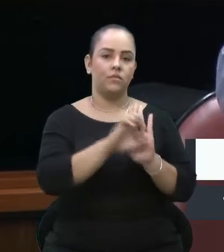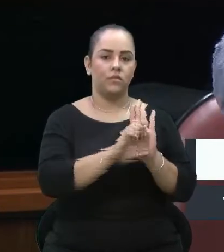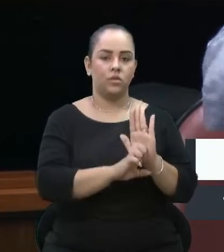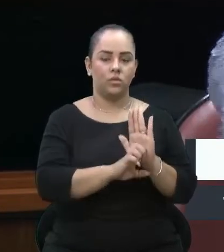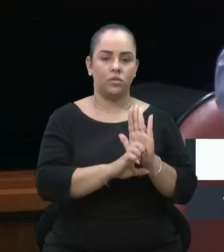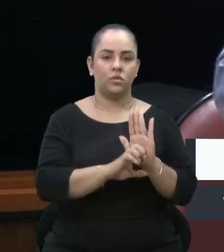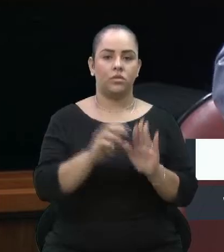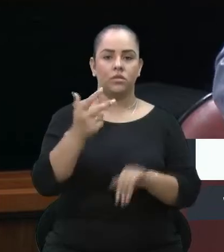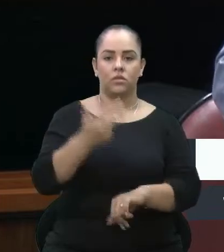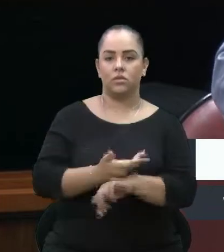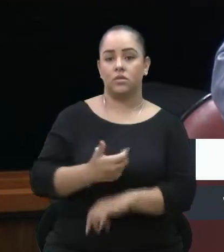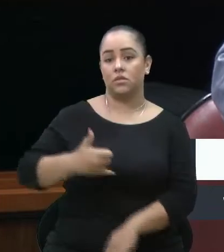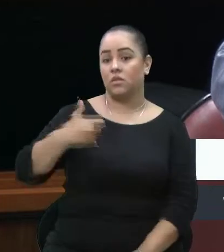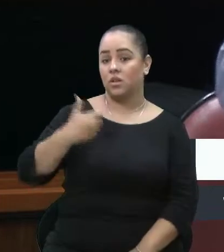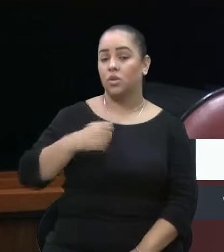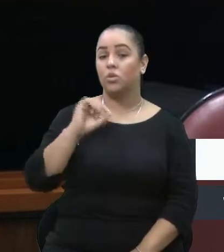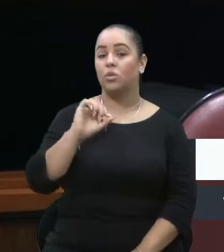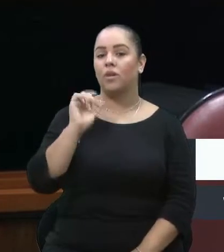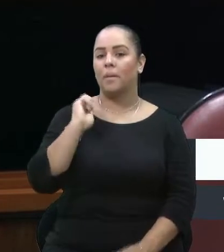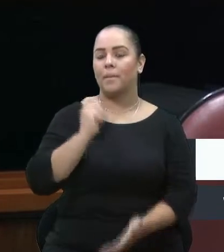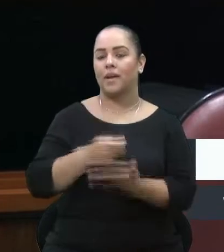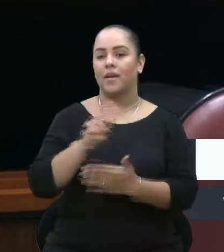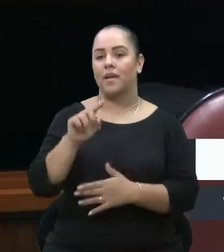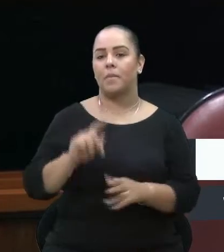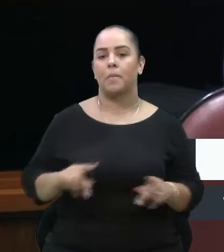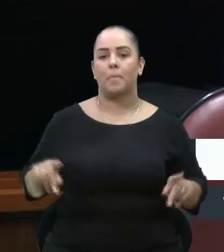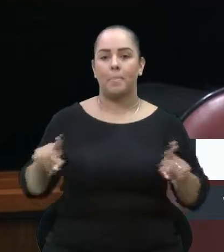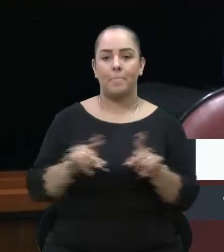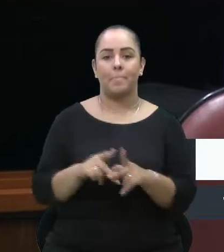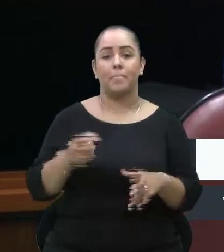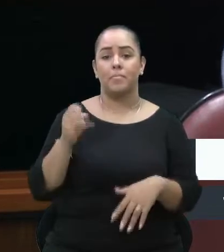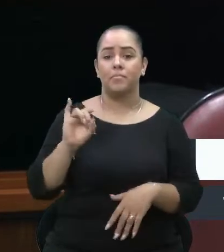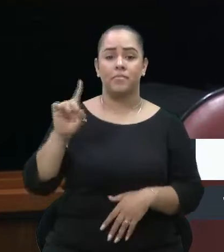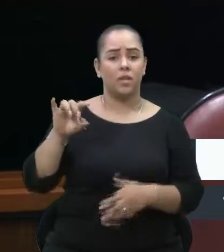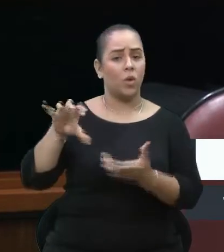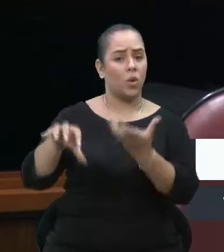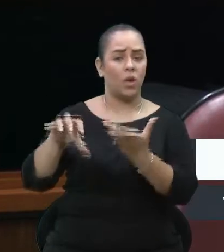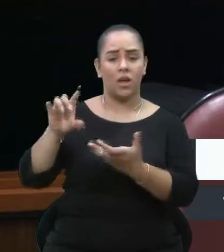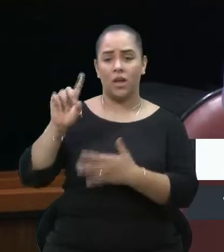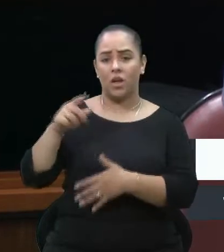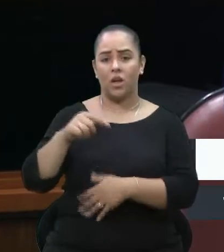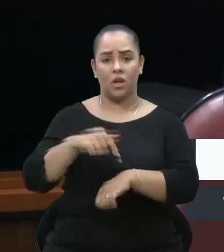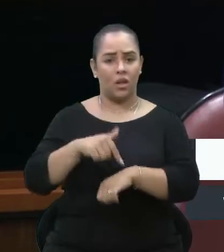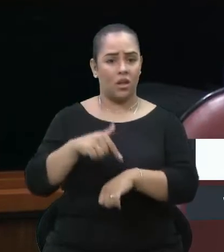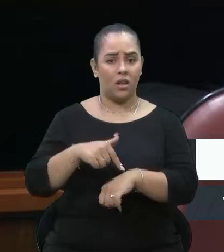É a população. Então, se foi isso pelo Congresso, é a hora do presidente.